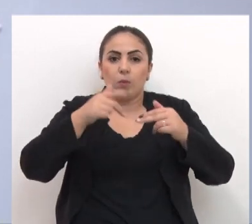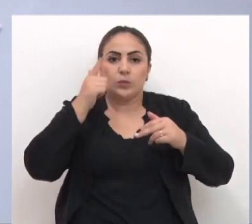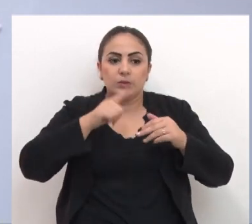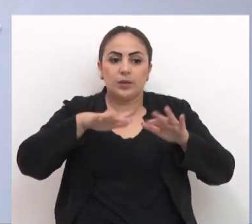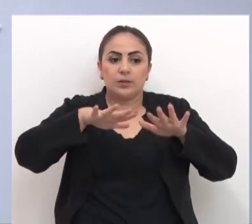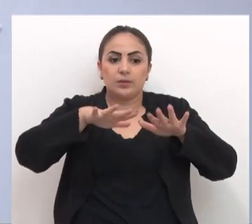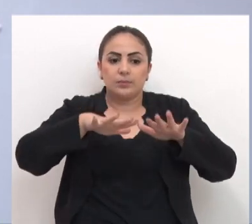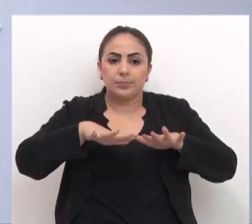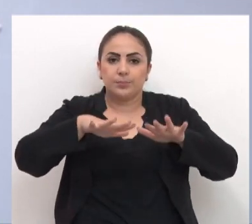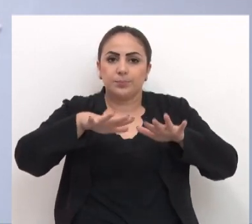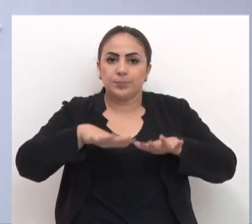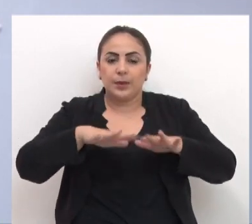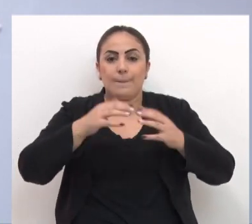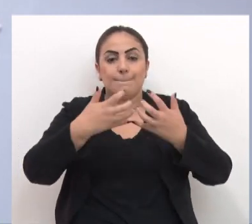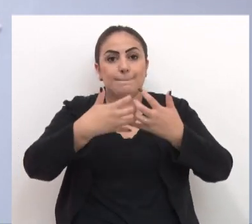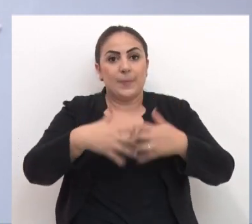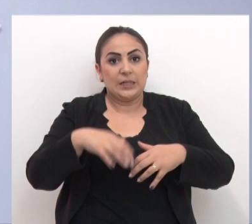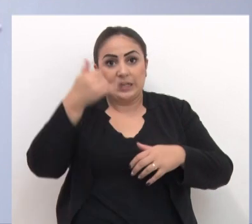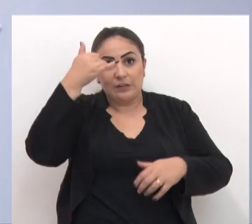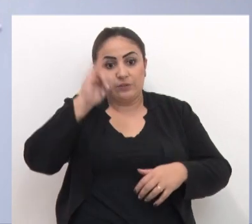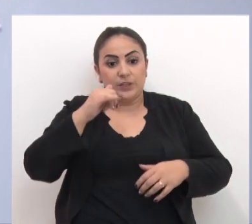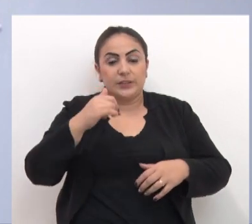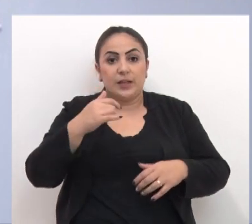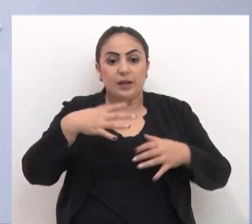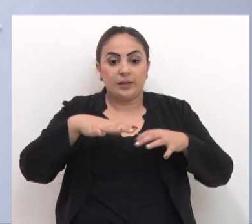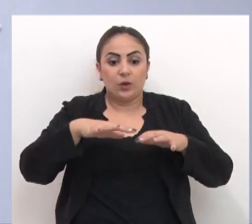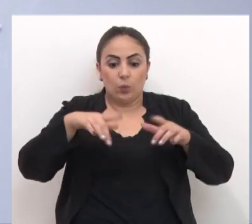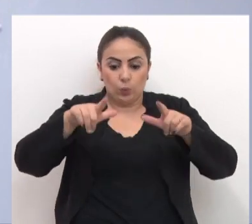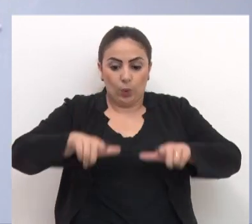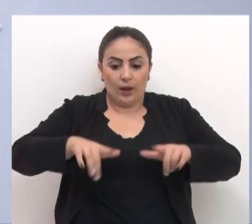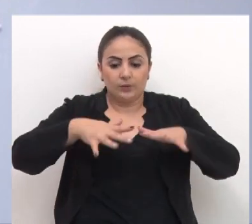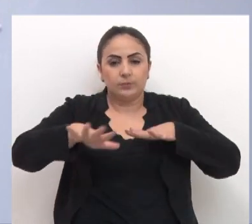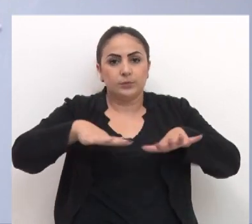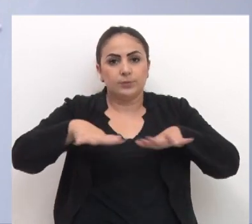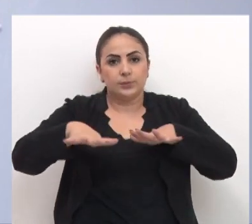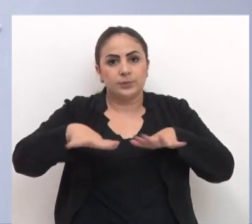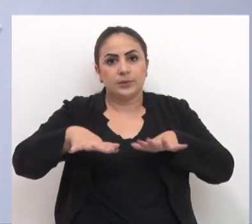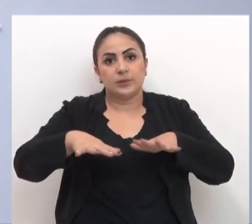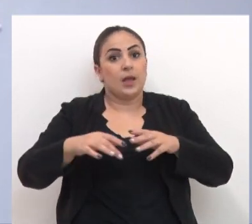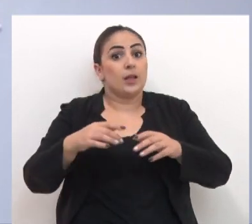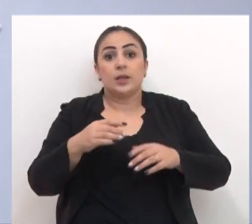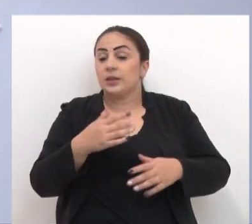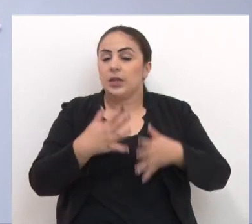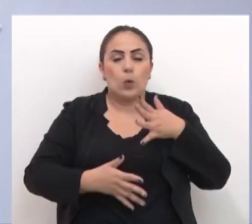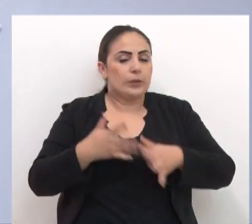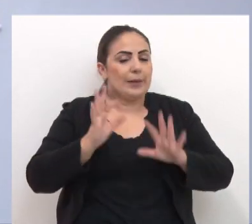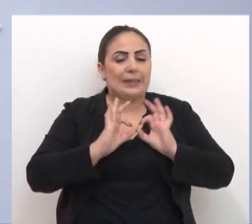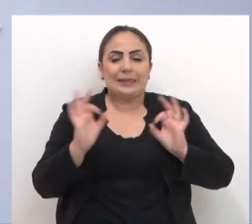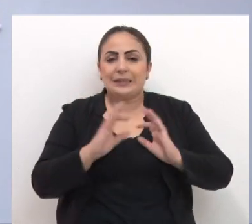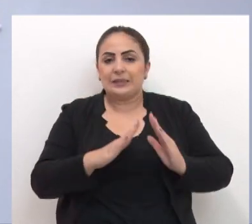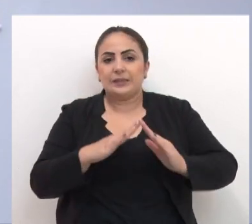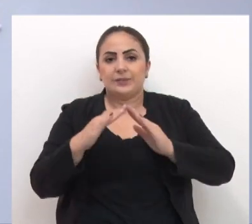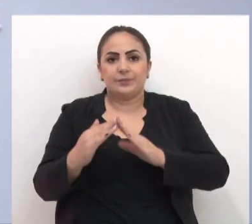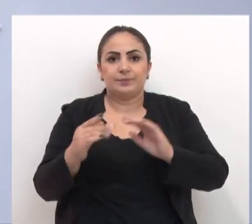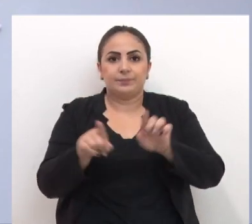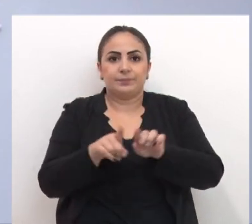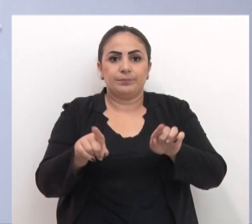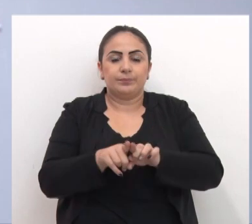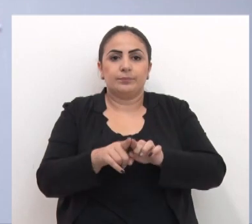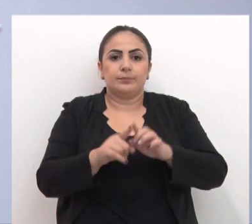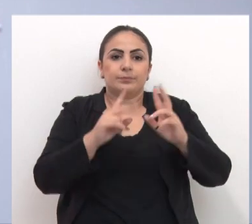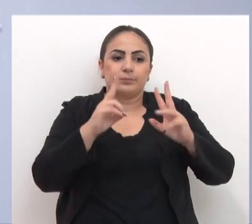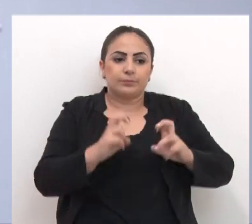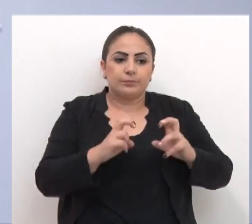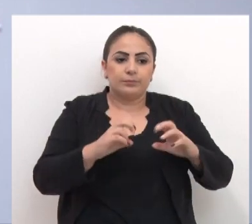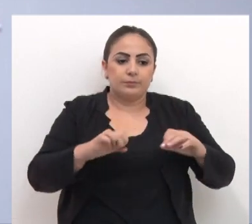tem um sistema de amortecimento nas máquinas que não transmite nem ao solo e portanto nem à vizinhança tem também